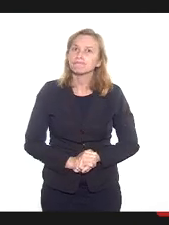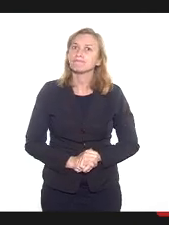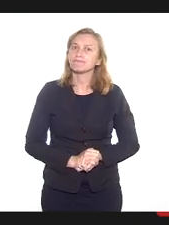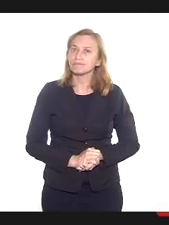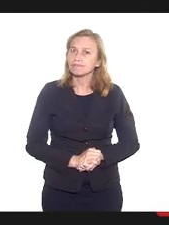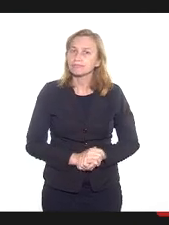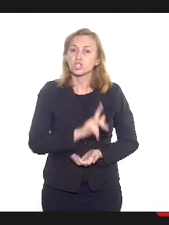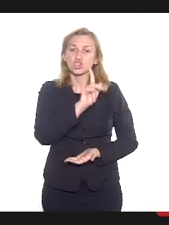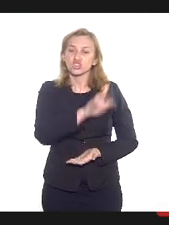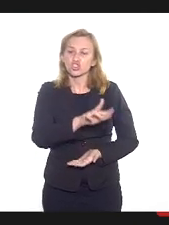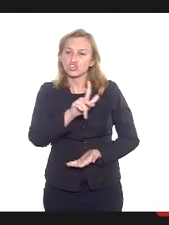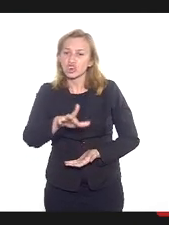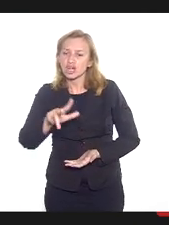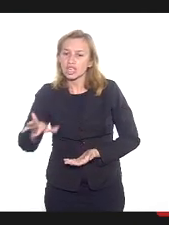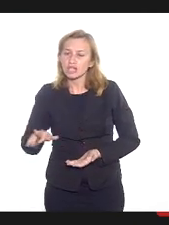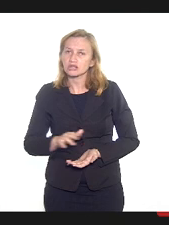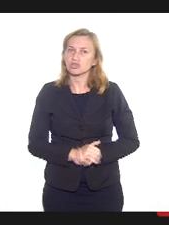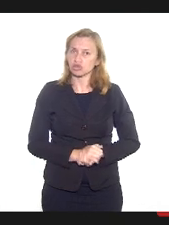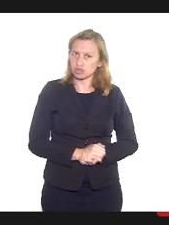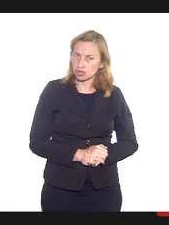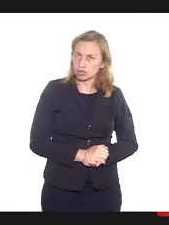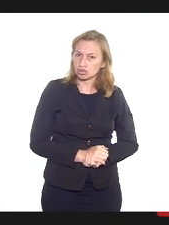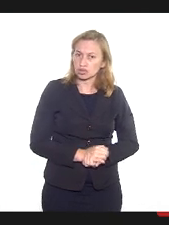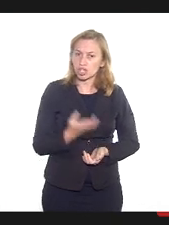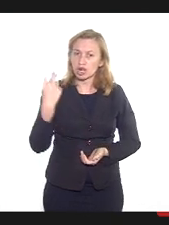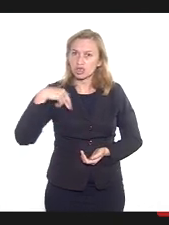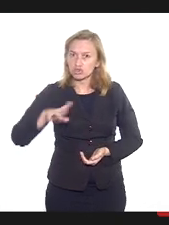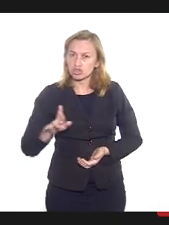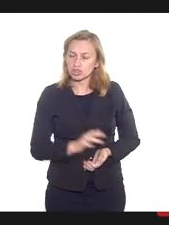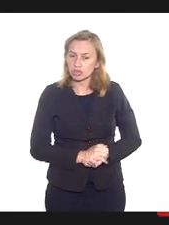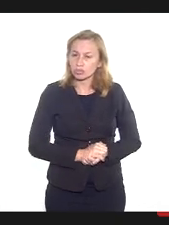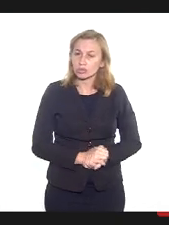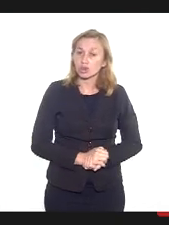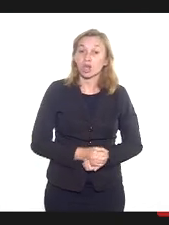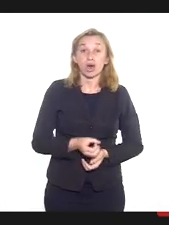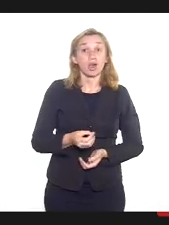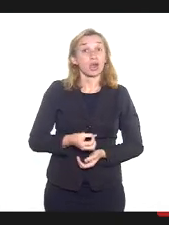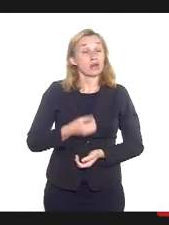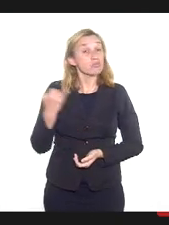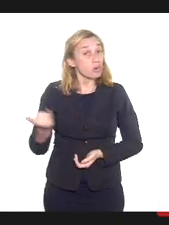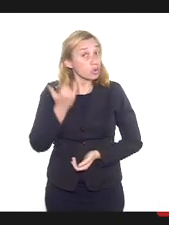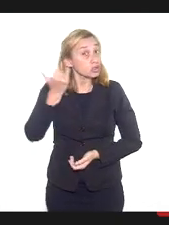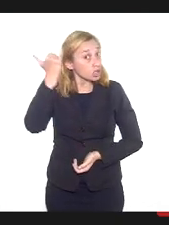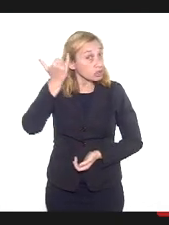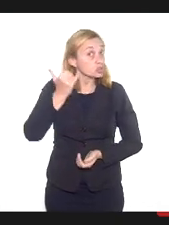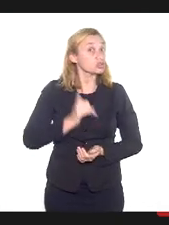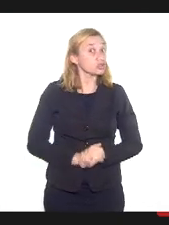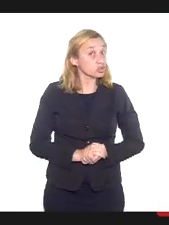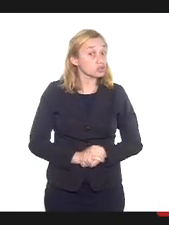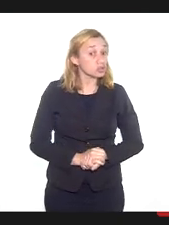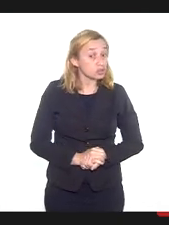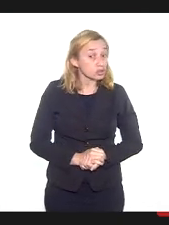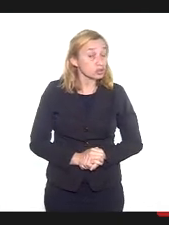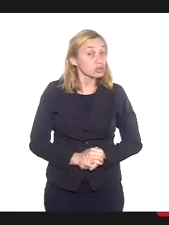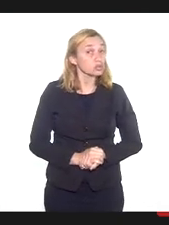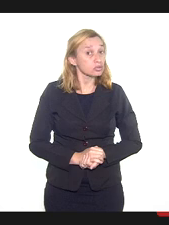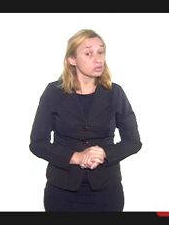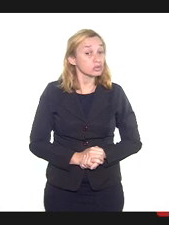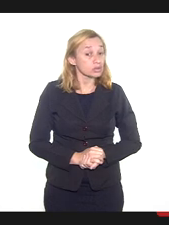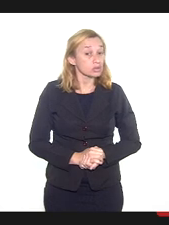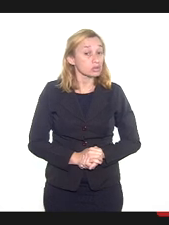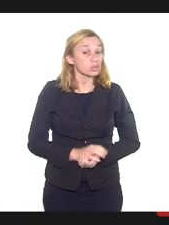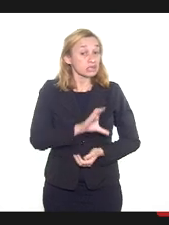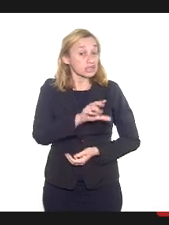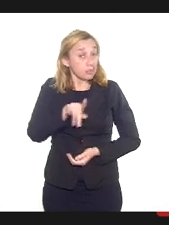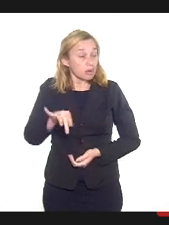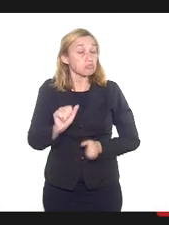pelas diferentes denominações religiosas. Este é um V importantíssimo, essa é uma linha importantíssima, recomendação importantíssima que a